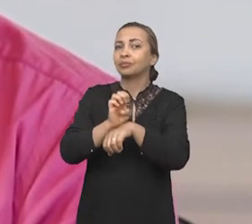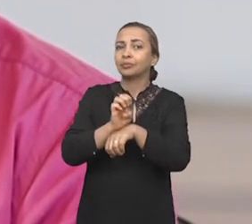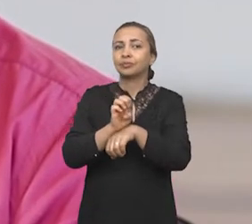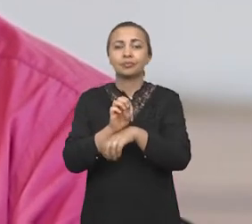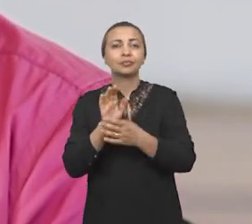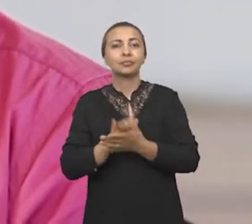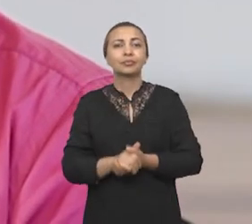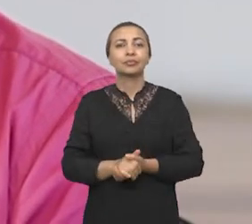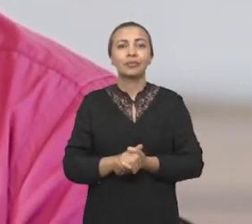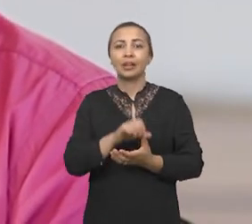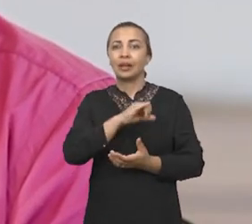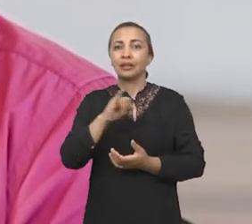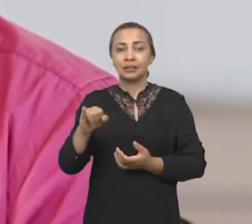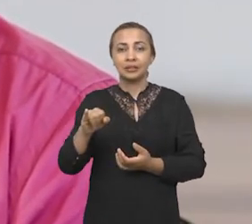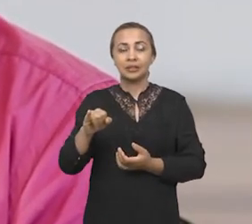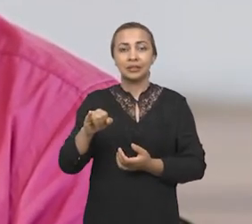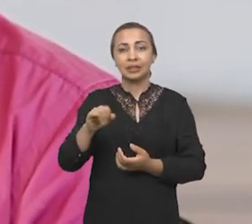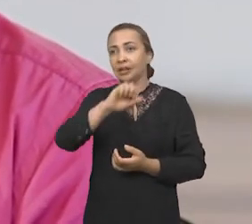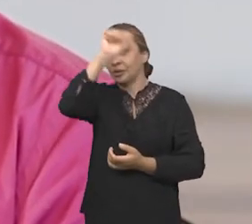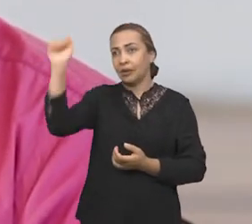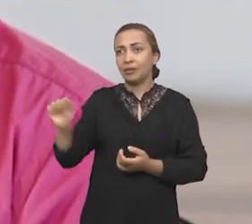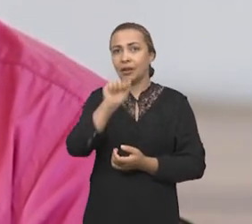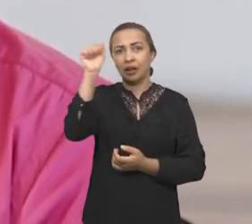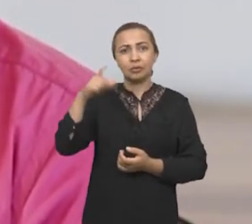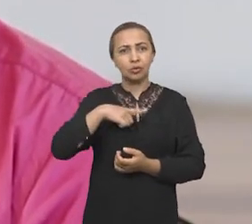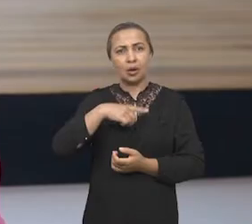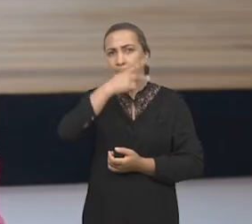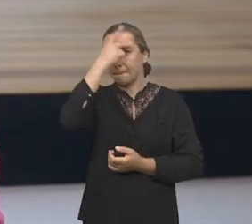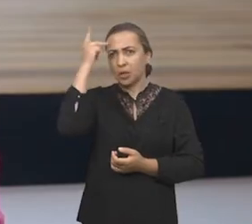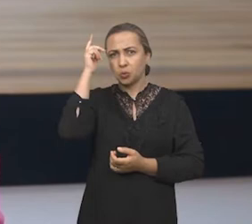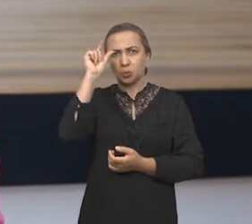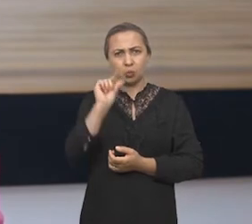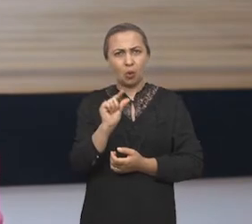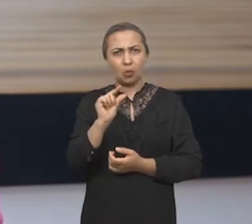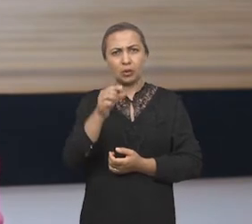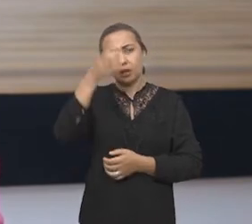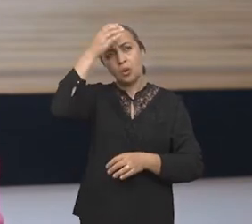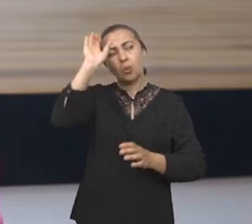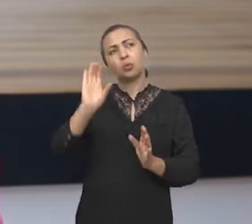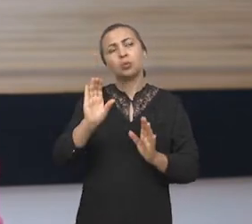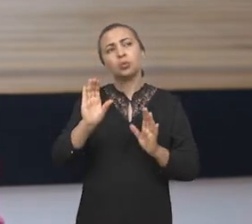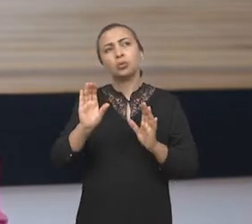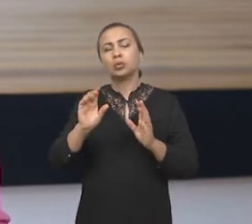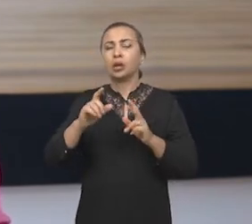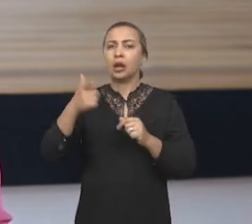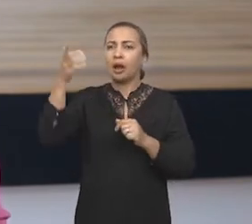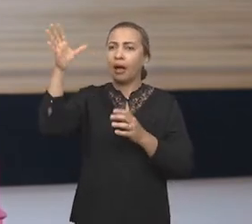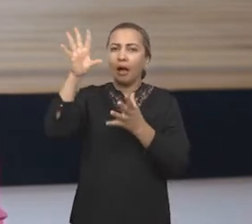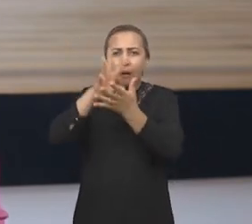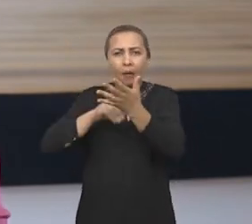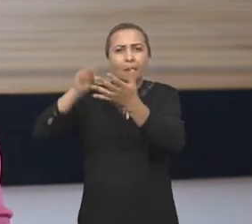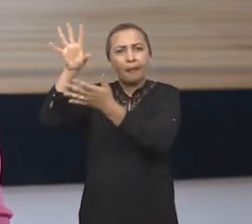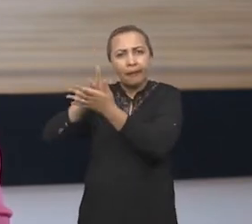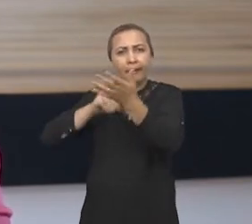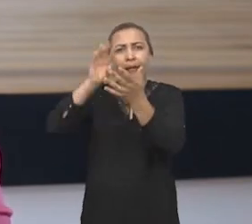sergipana. Se os africanos eram poucos, essa cultura era reproduzida e